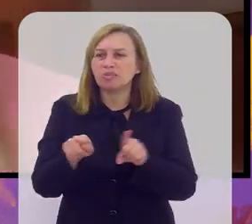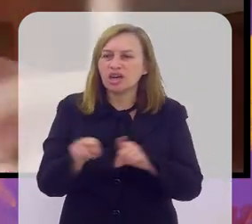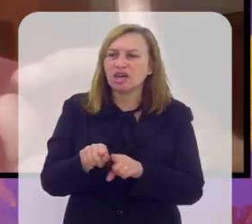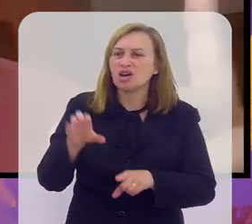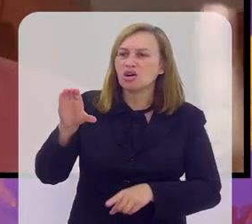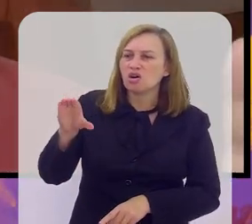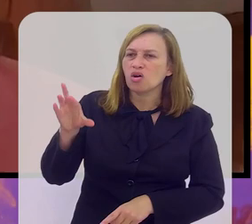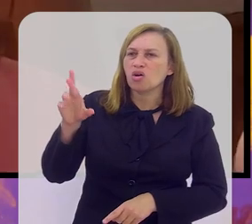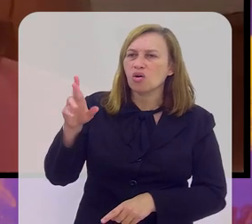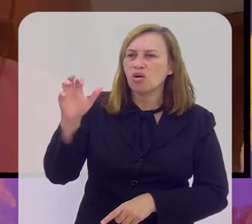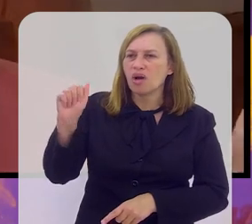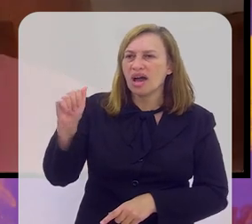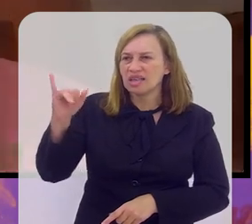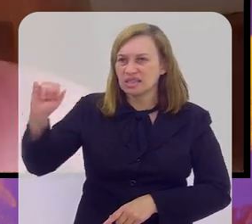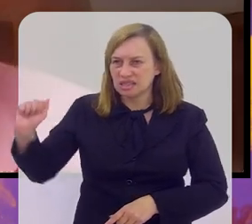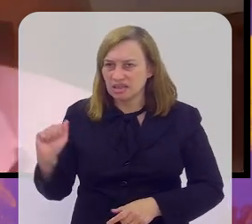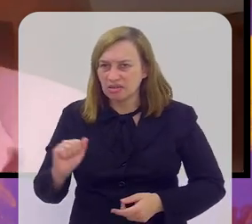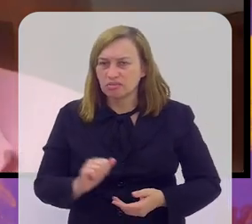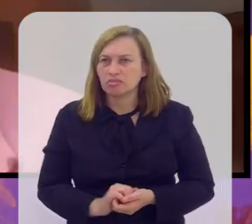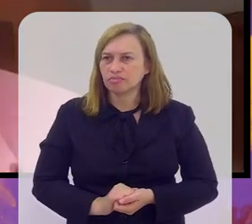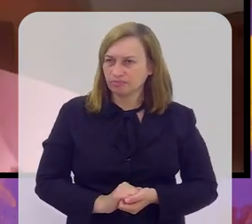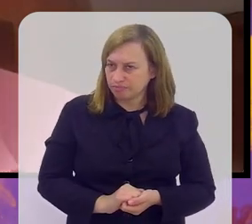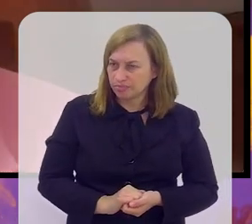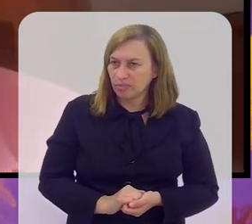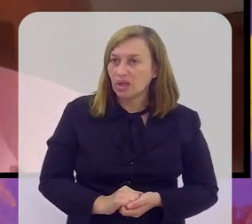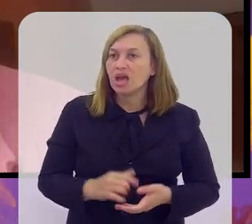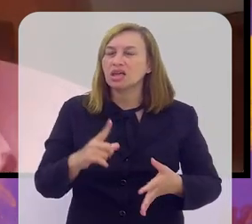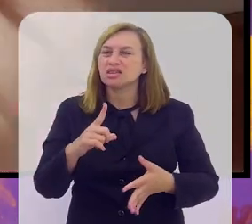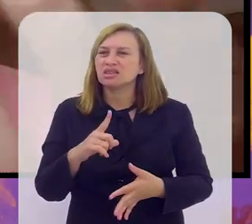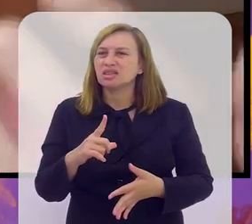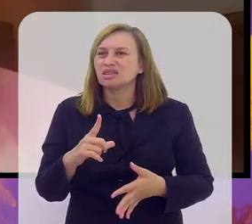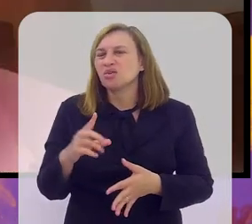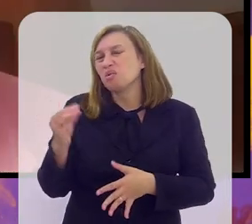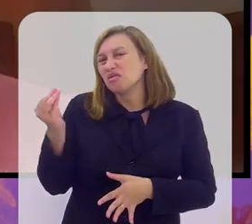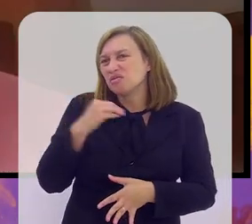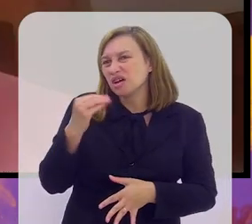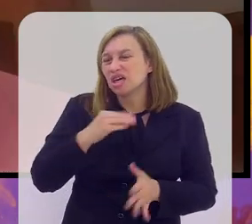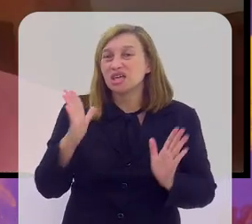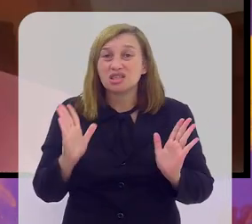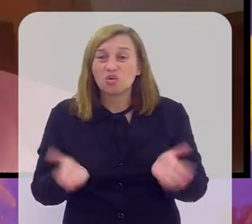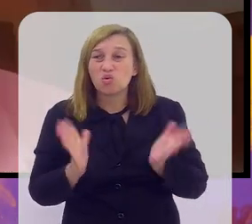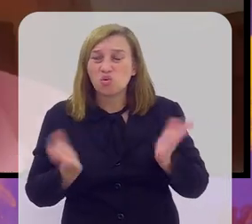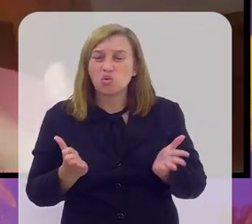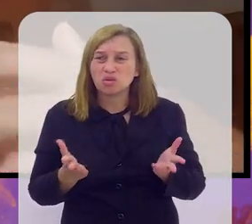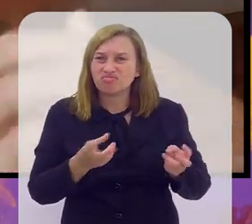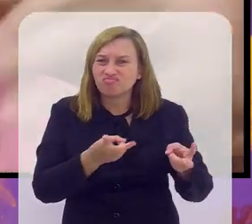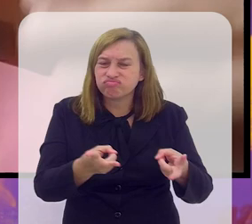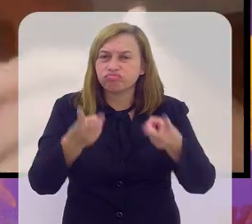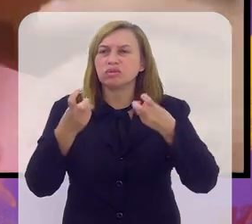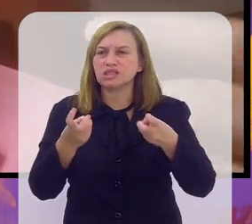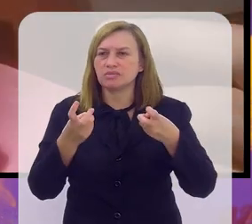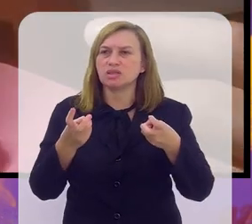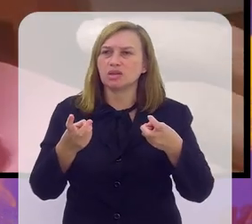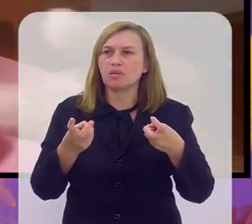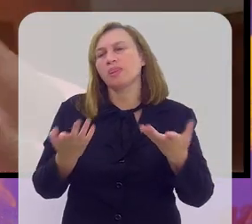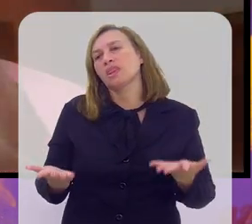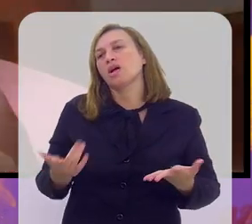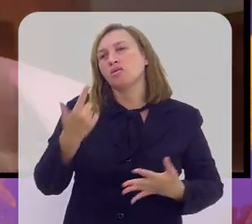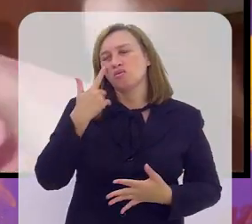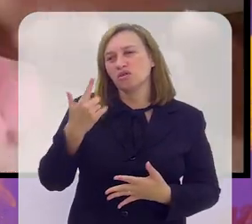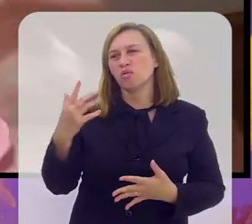E todos europeus. Isso não pode ser uma coincidência. A gente tem uma defasagem hoje de percepção.